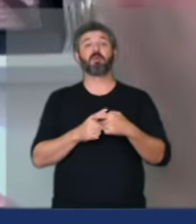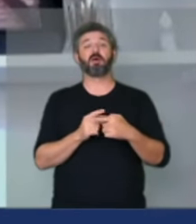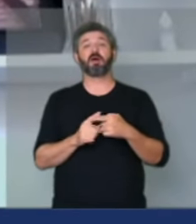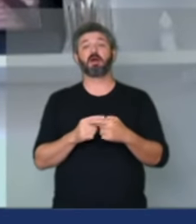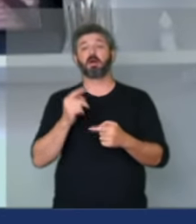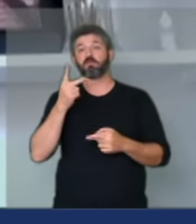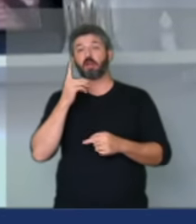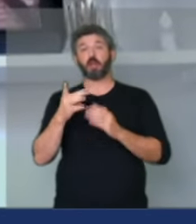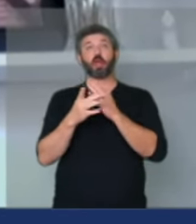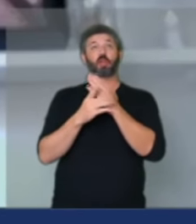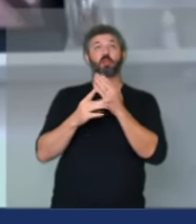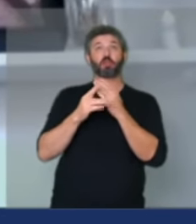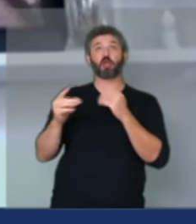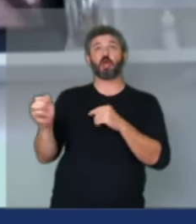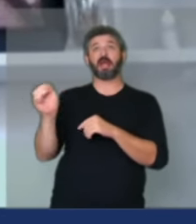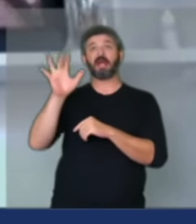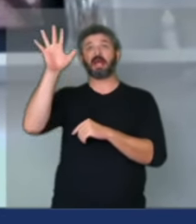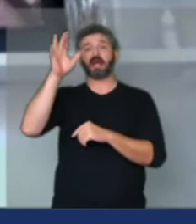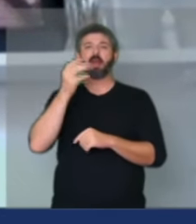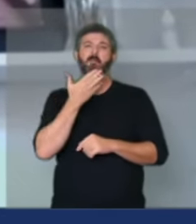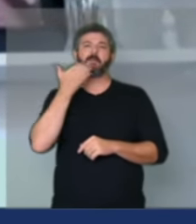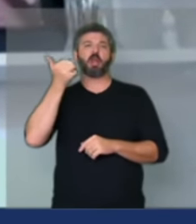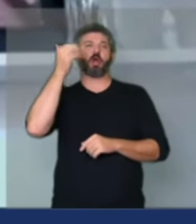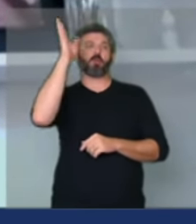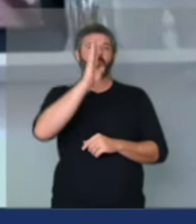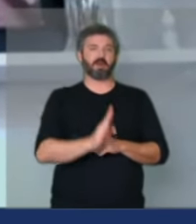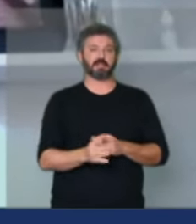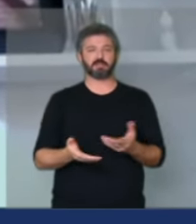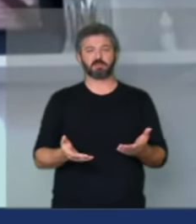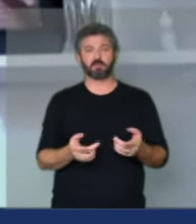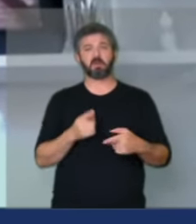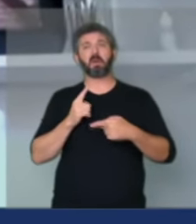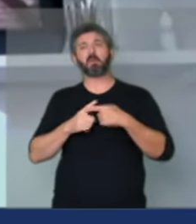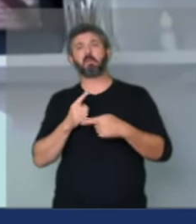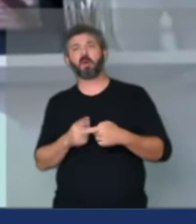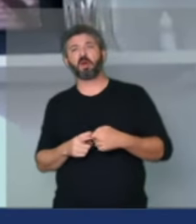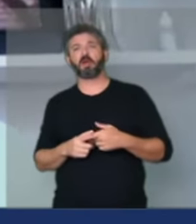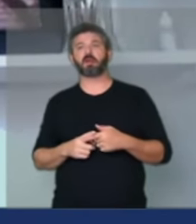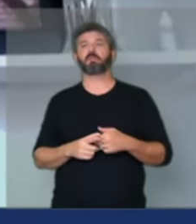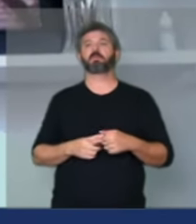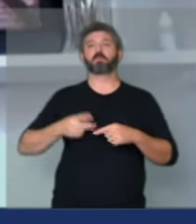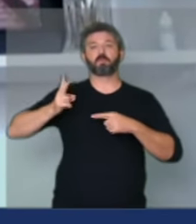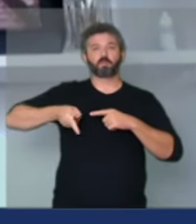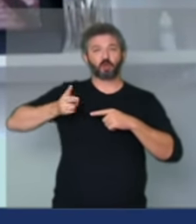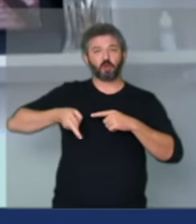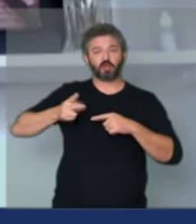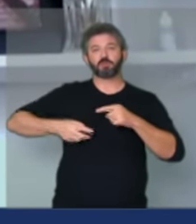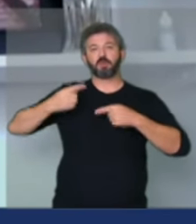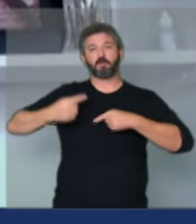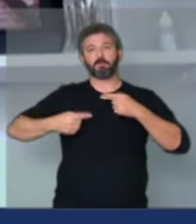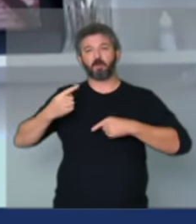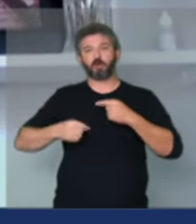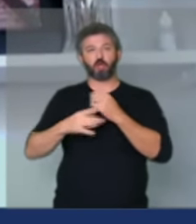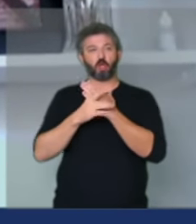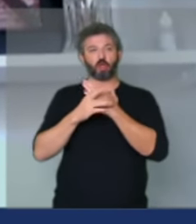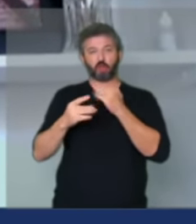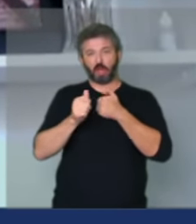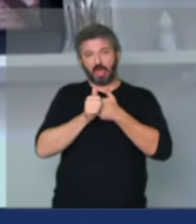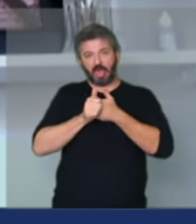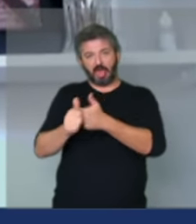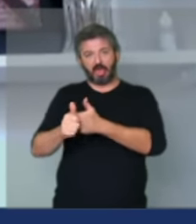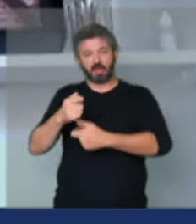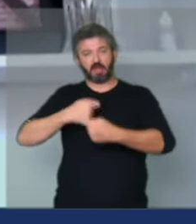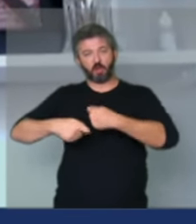que o dólar mais alto era bom para o Brasil porque que ele mantém essa política de dolarização da